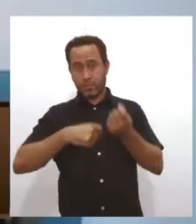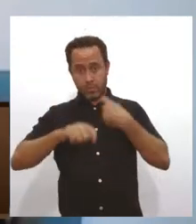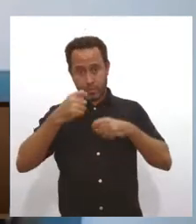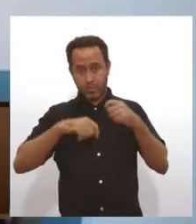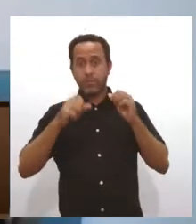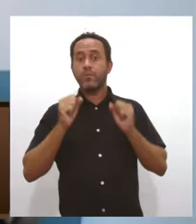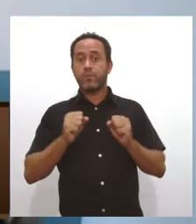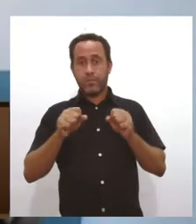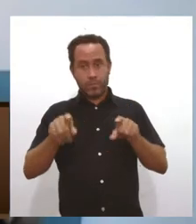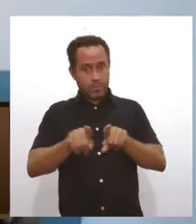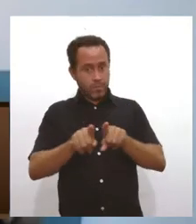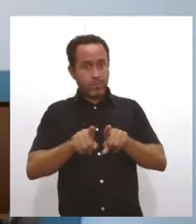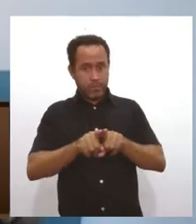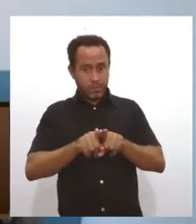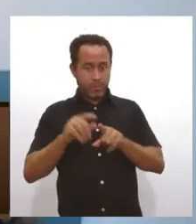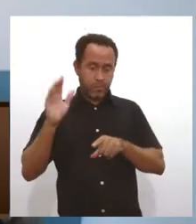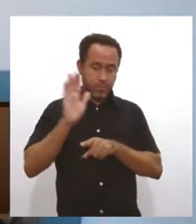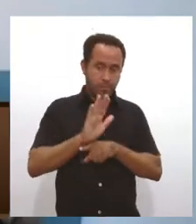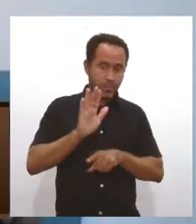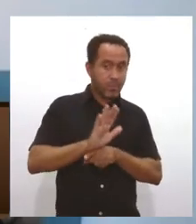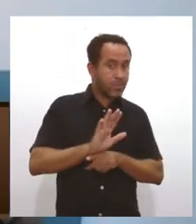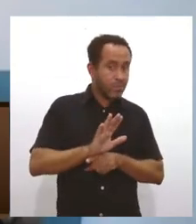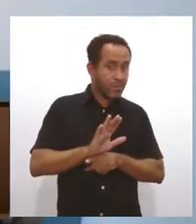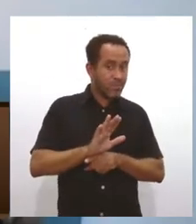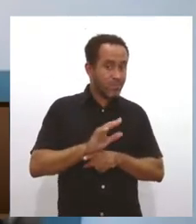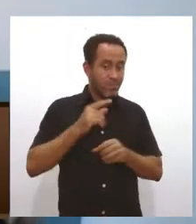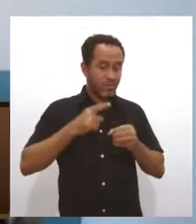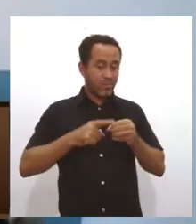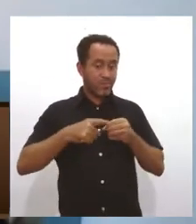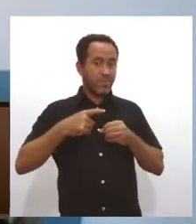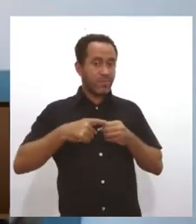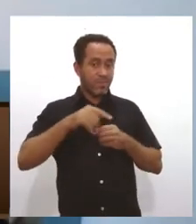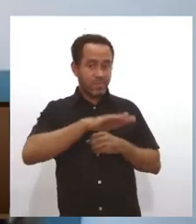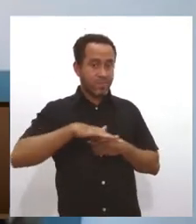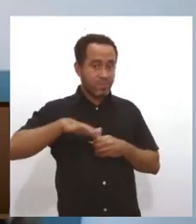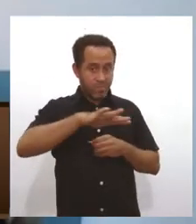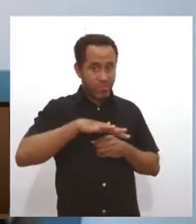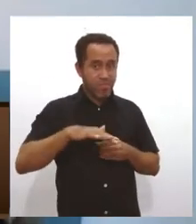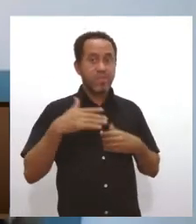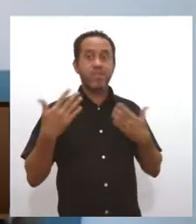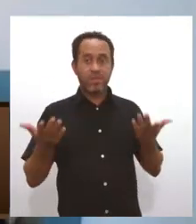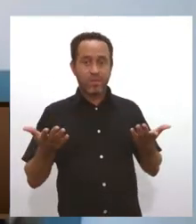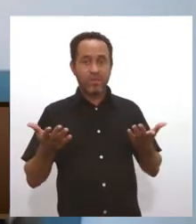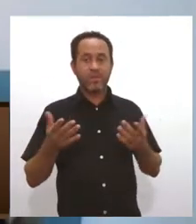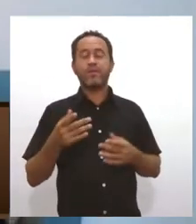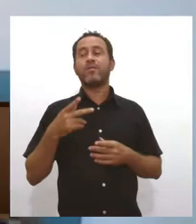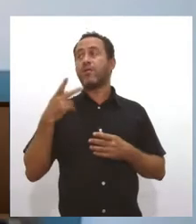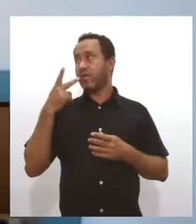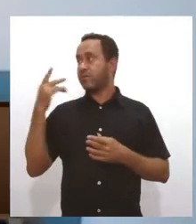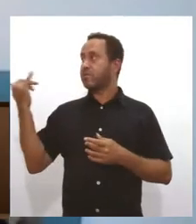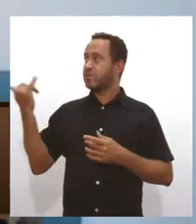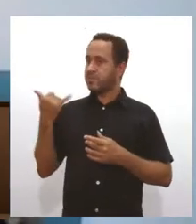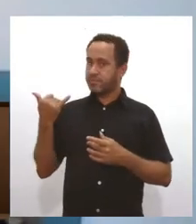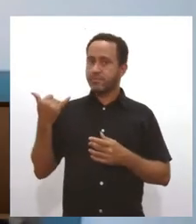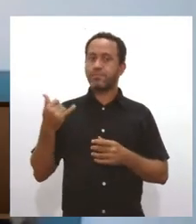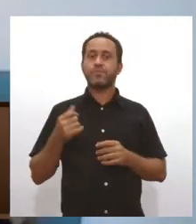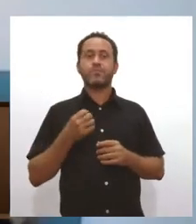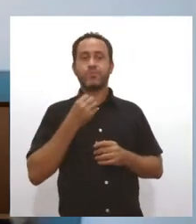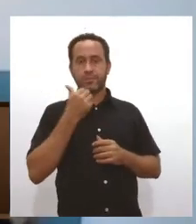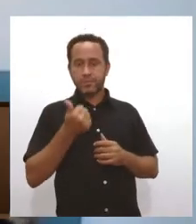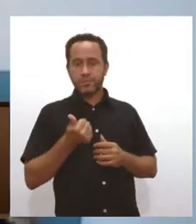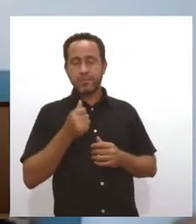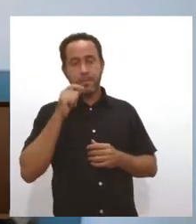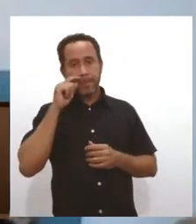estar trazendo algum benefício para o município de um modo geral, né? Mas, como você também colocou, bem colocou,